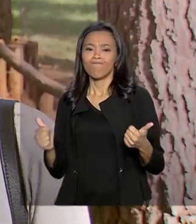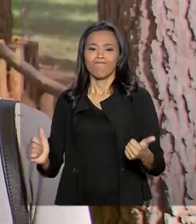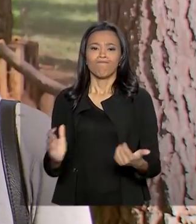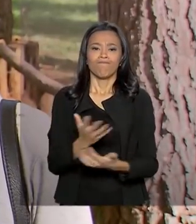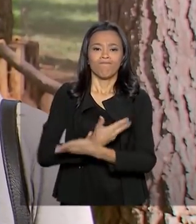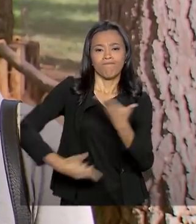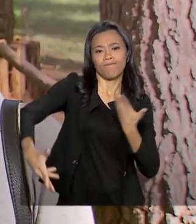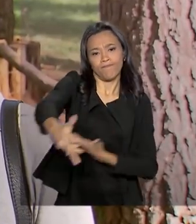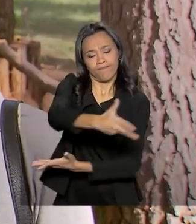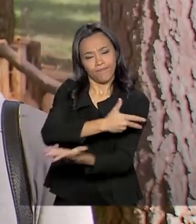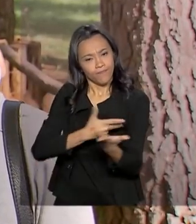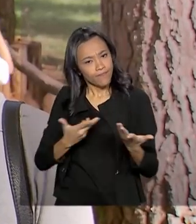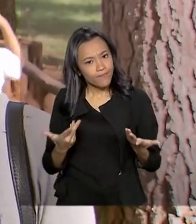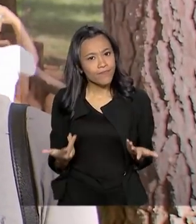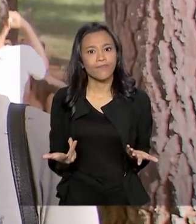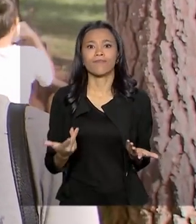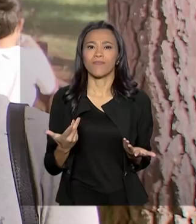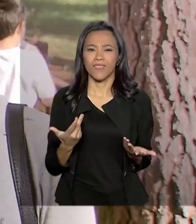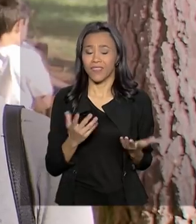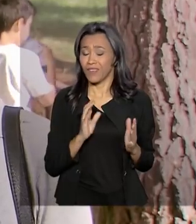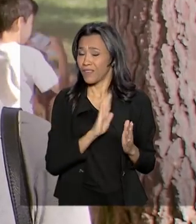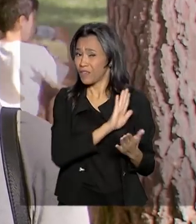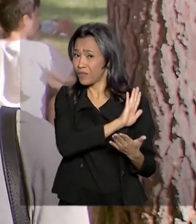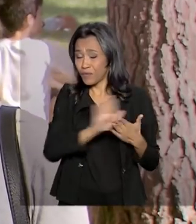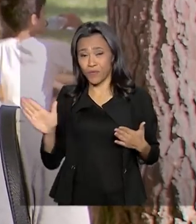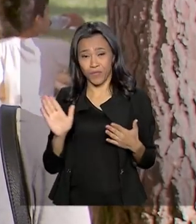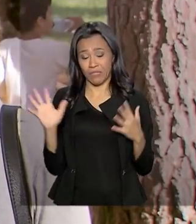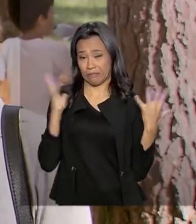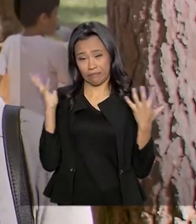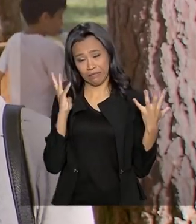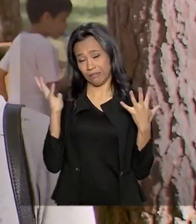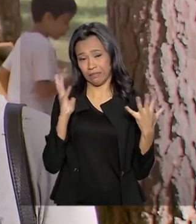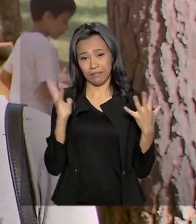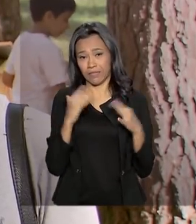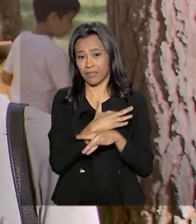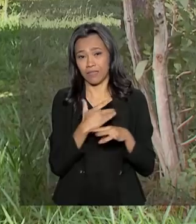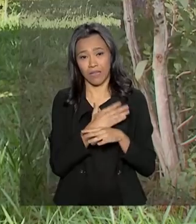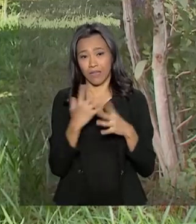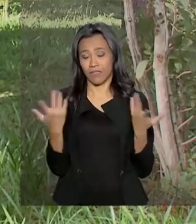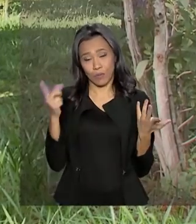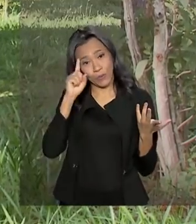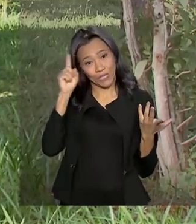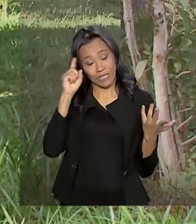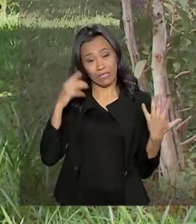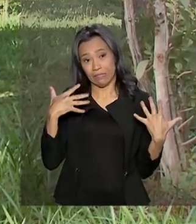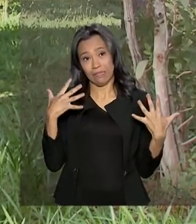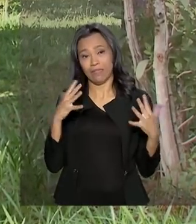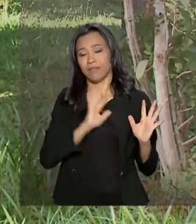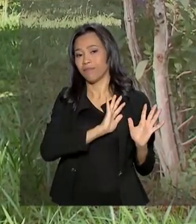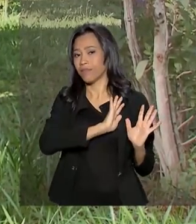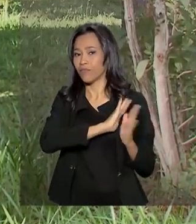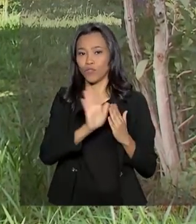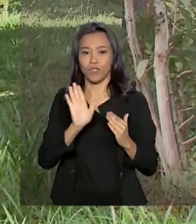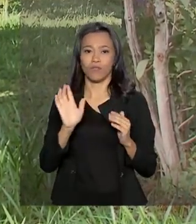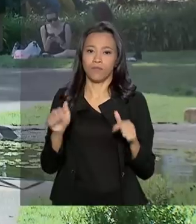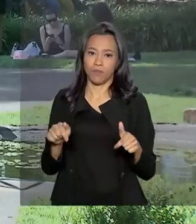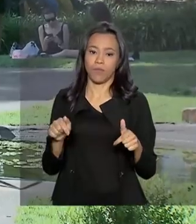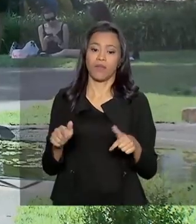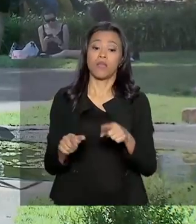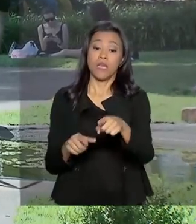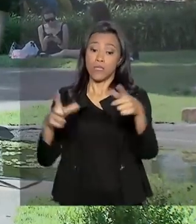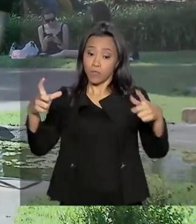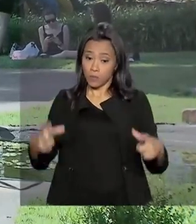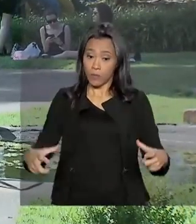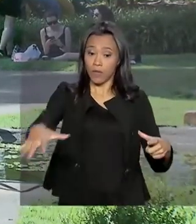sair literalmente um pouco da correria do dia a dia. Além dos moradores, esses espaços